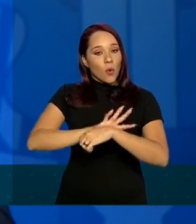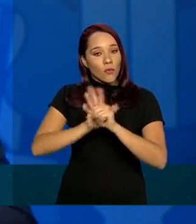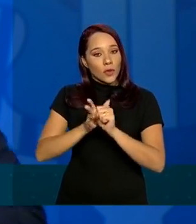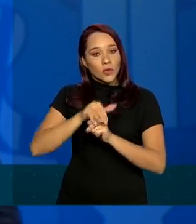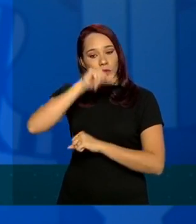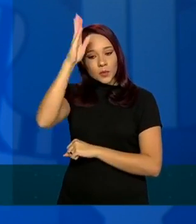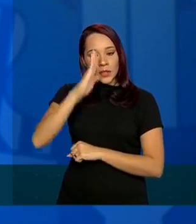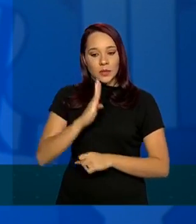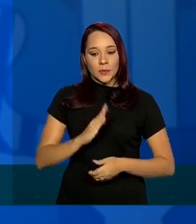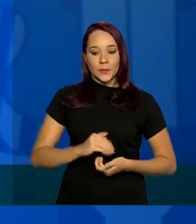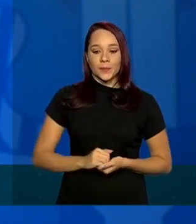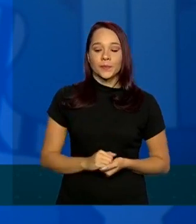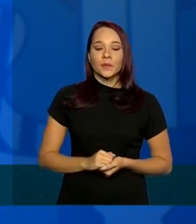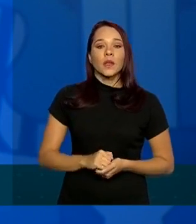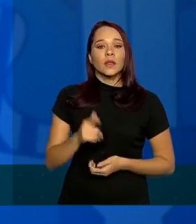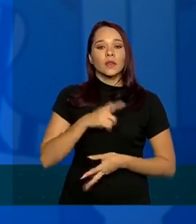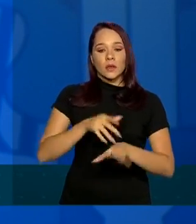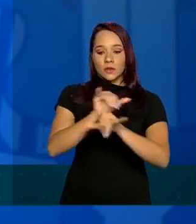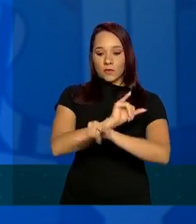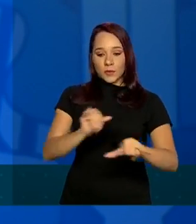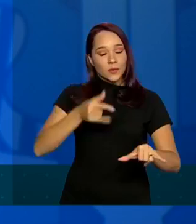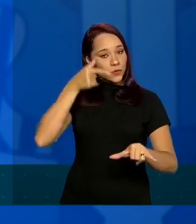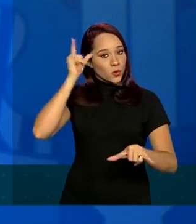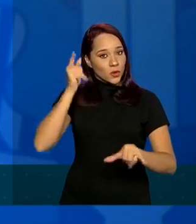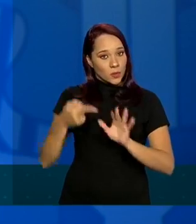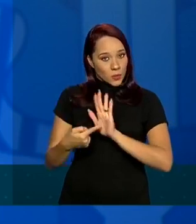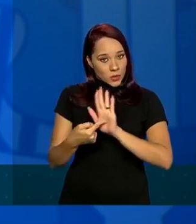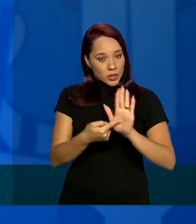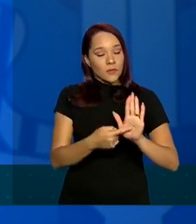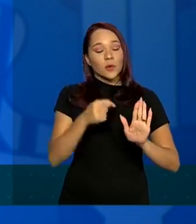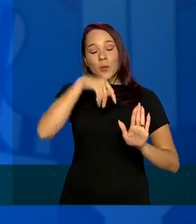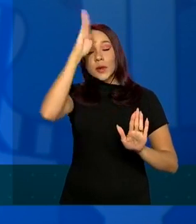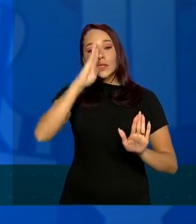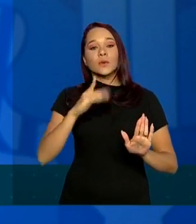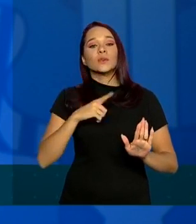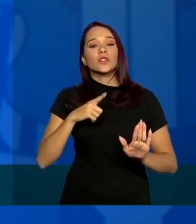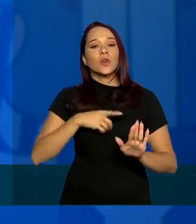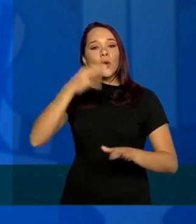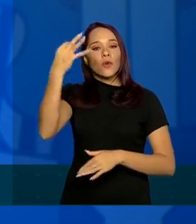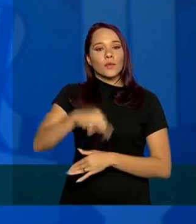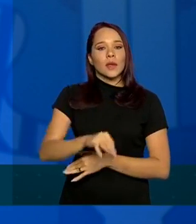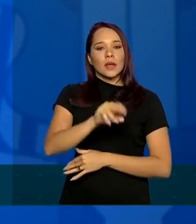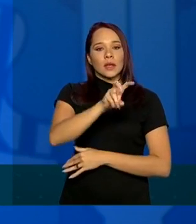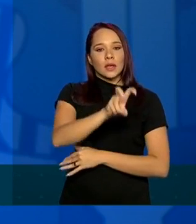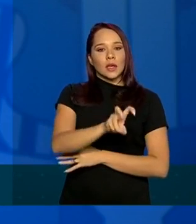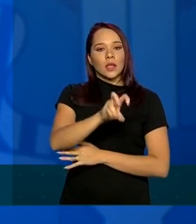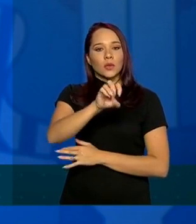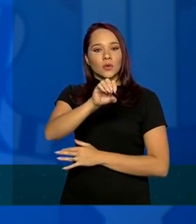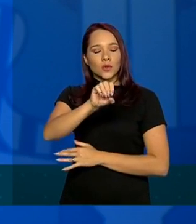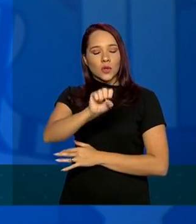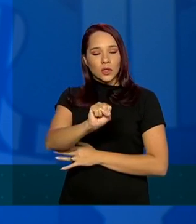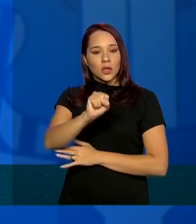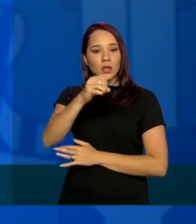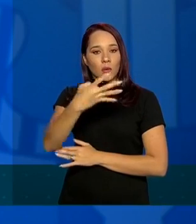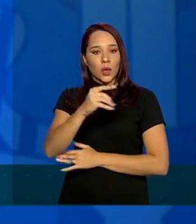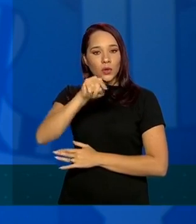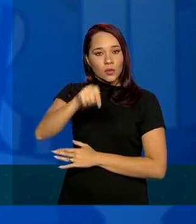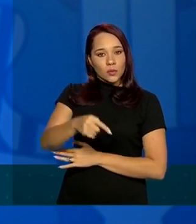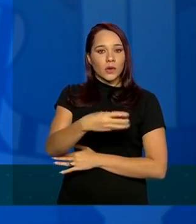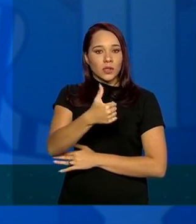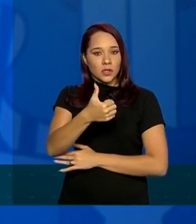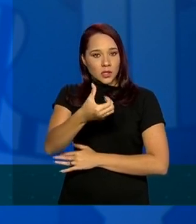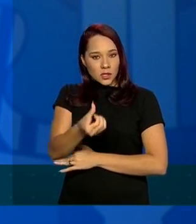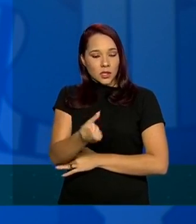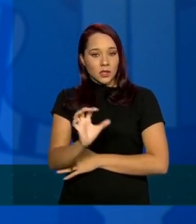-19 do Brasil. Então, os dados de ontem mostravam que o Brasil tinha confirmado 584.016 casos,